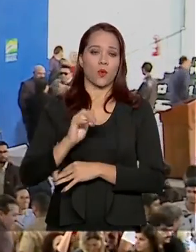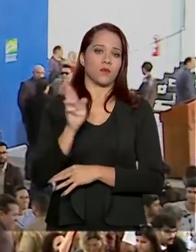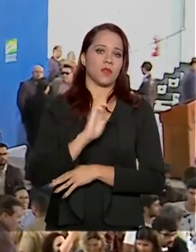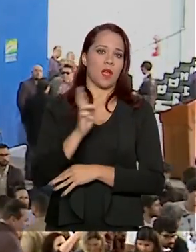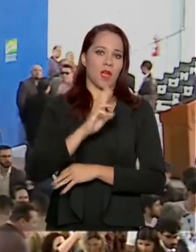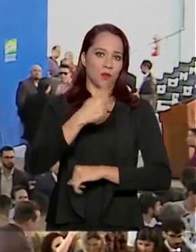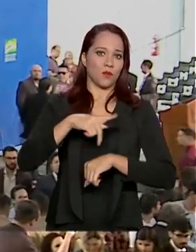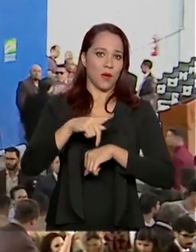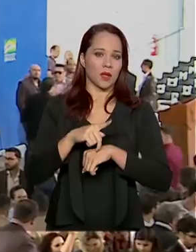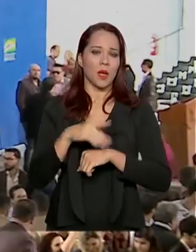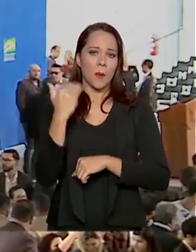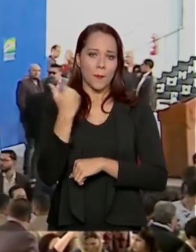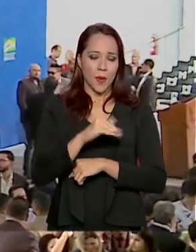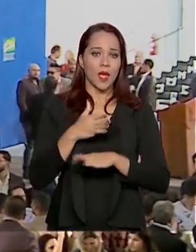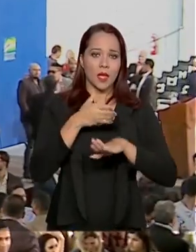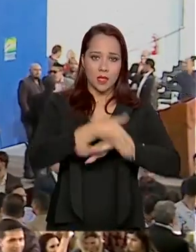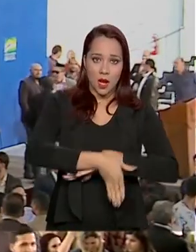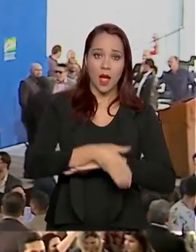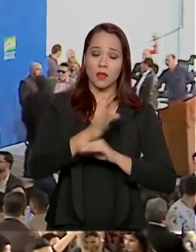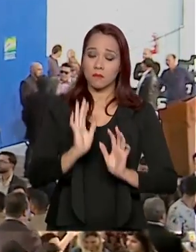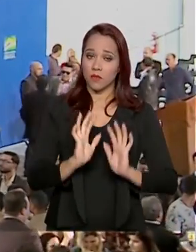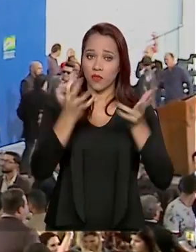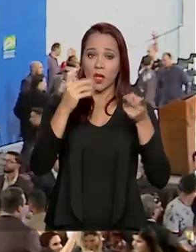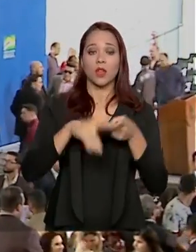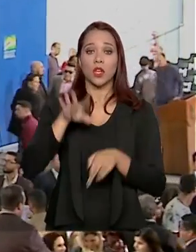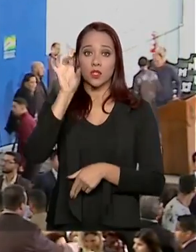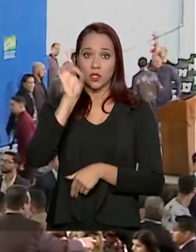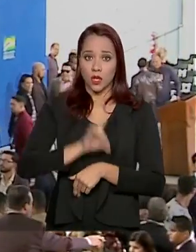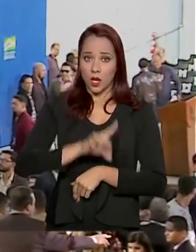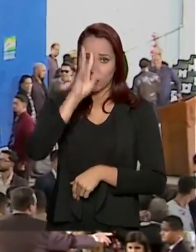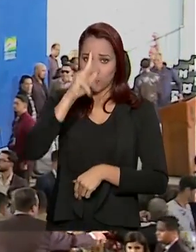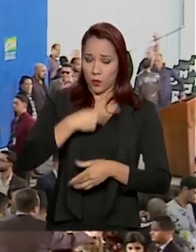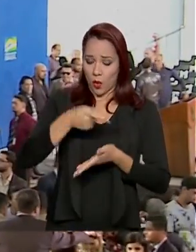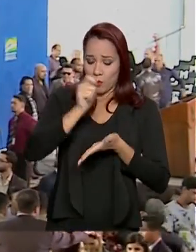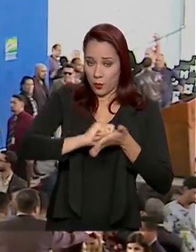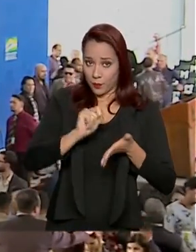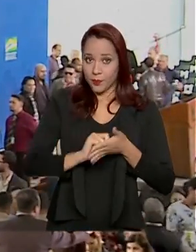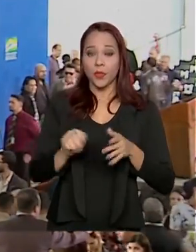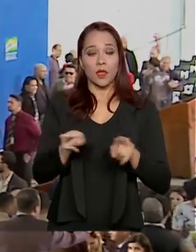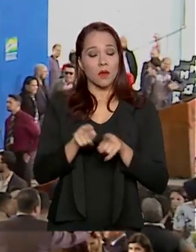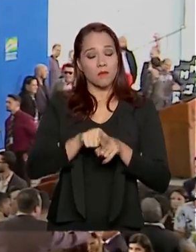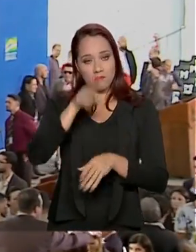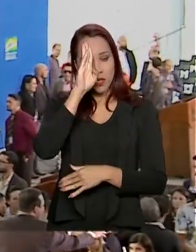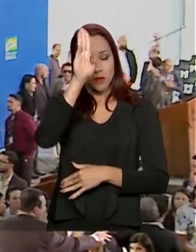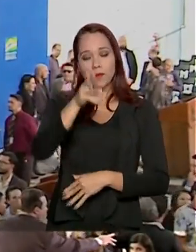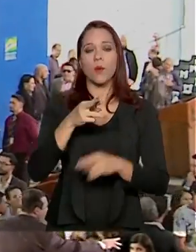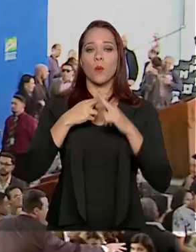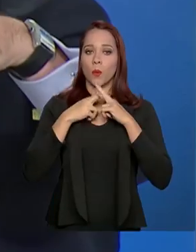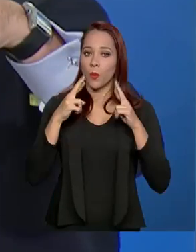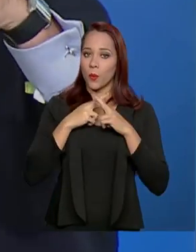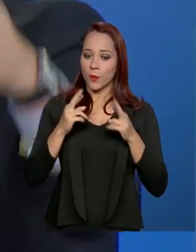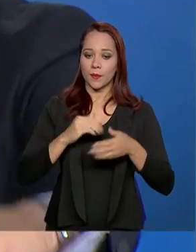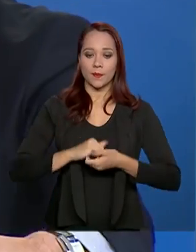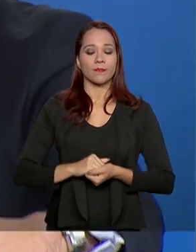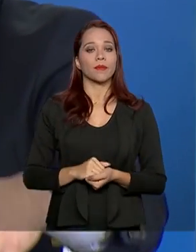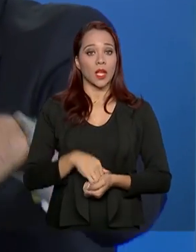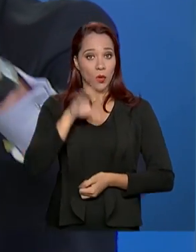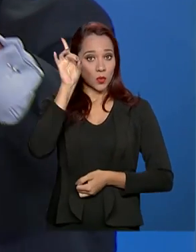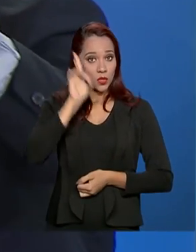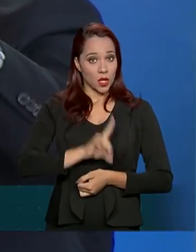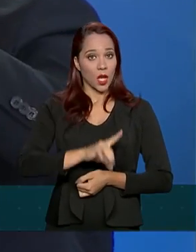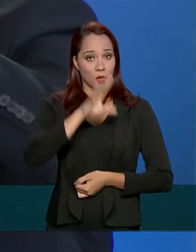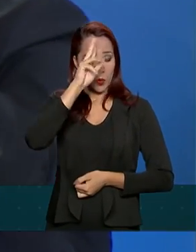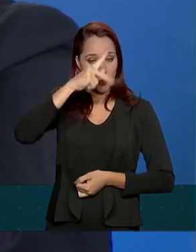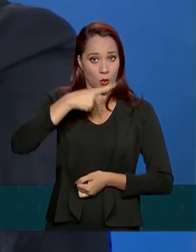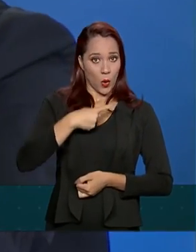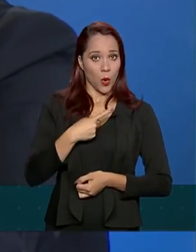Meia entrada em eventos, os direitos autorais e questões trabalhistas são as principais reclamações. Os direitos autorais,